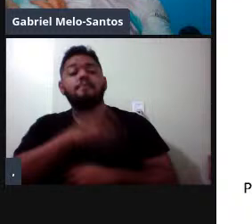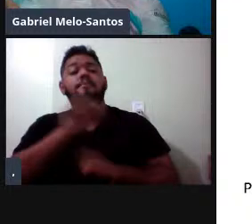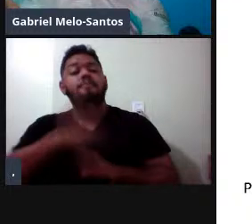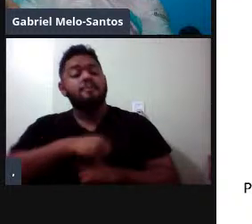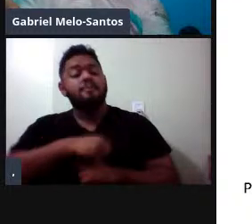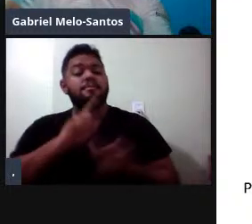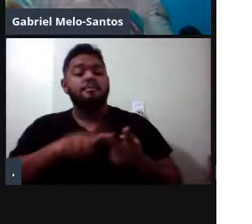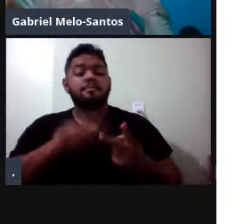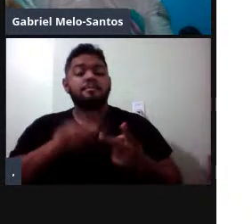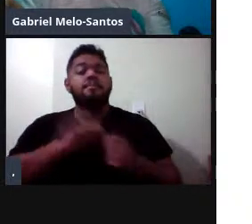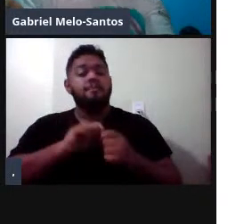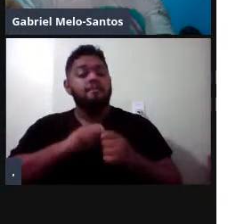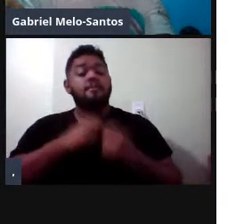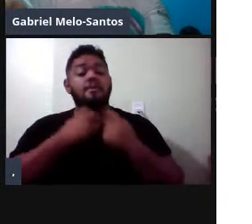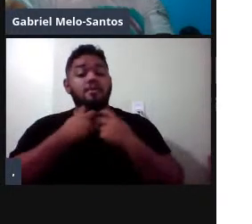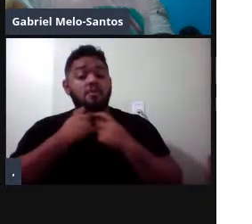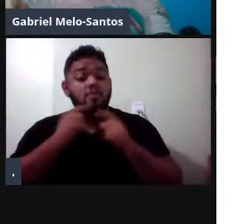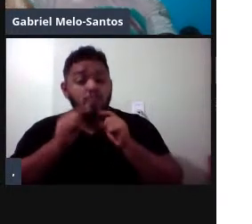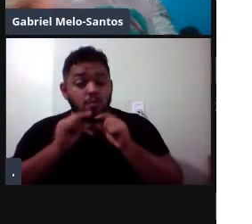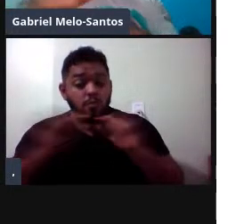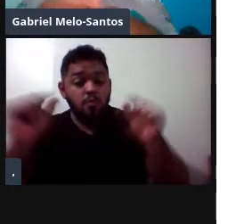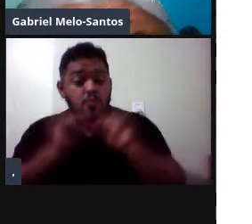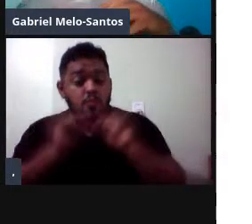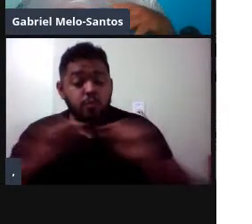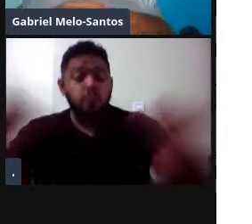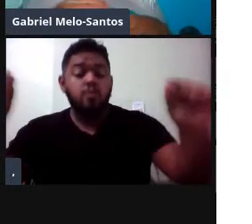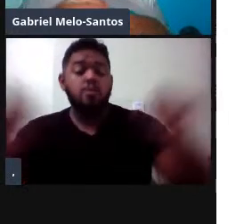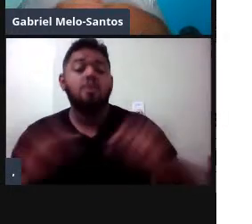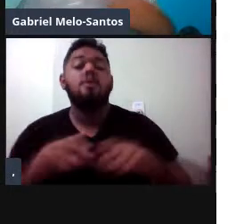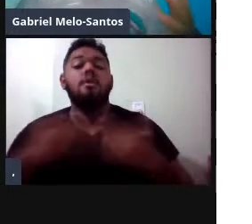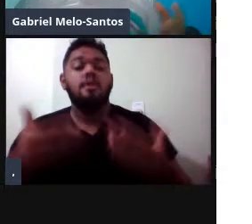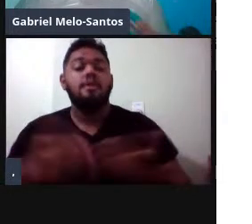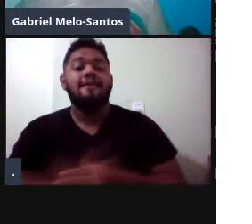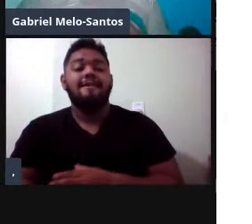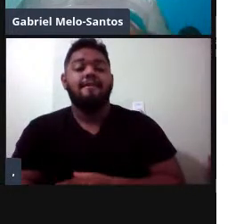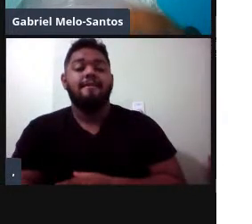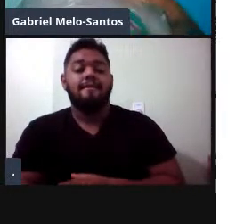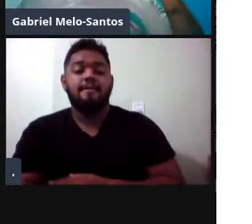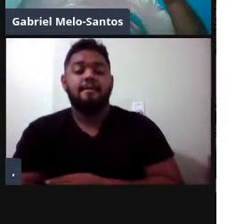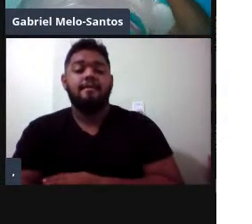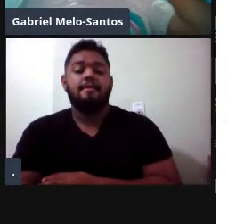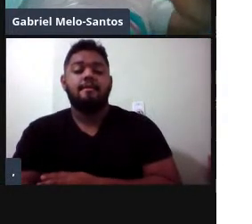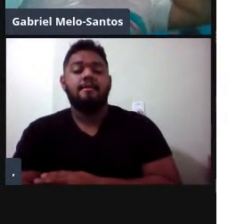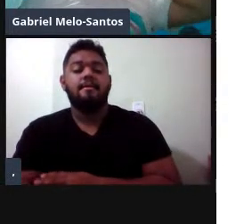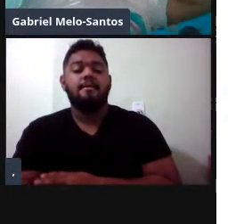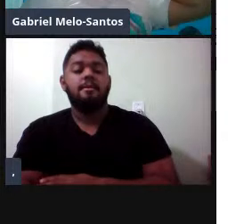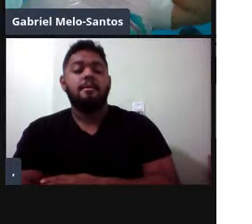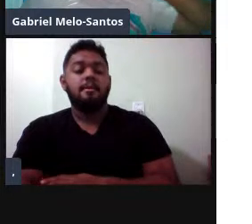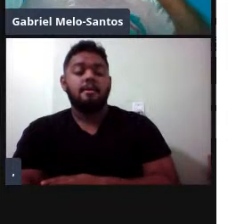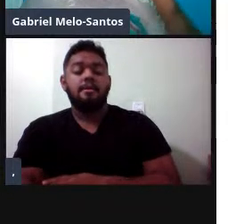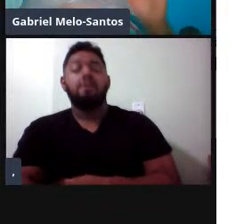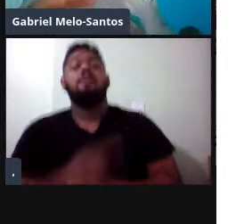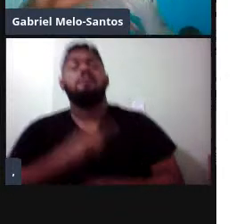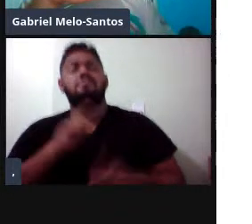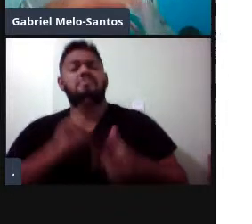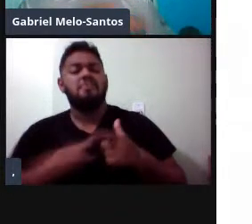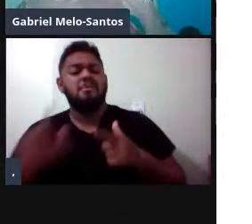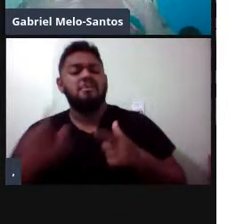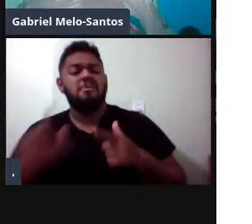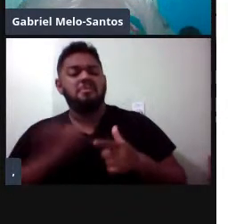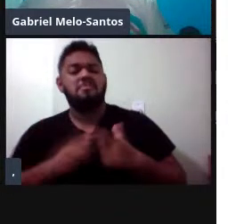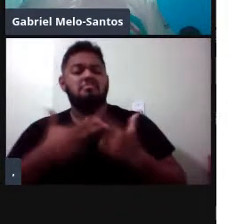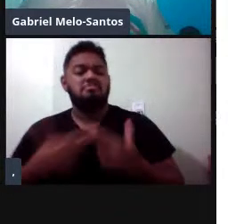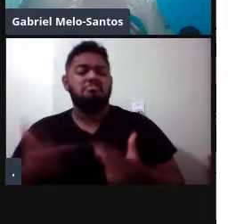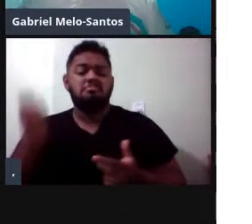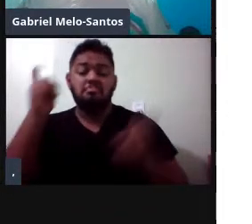fazer o assovio, desculpa. E aí, como a gente tem todo esse problema do bicho ser discreto, ser difícil de seguir, né? Vocês veem aí